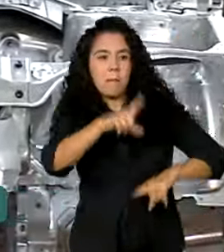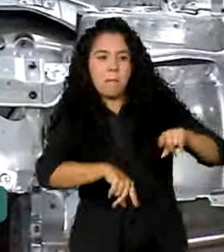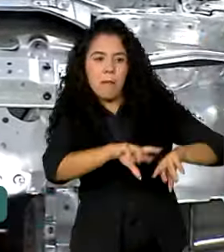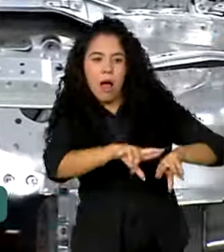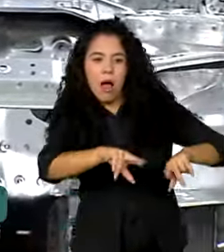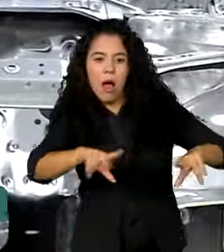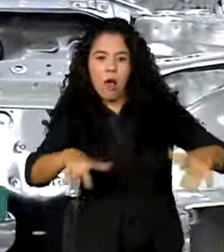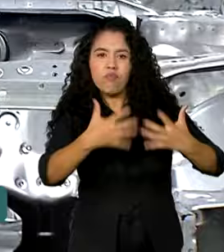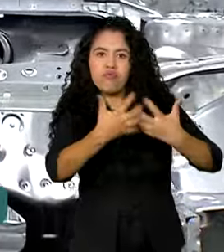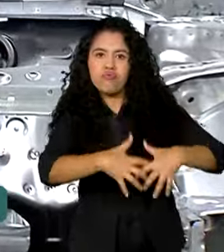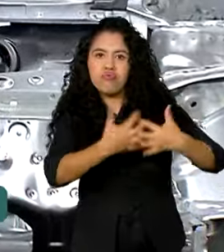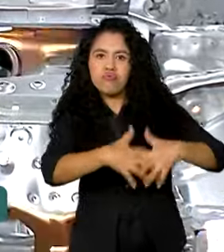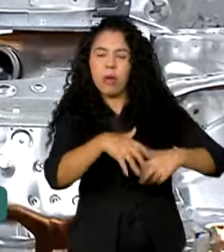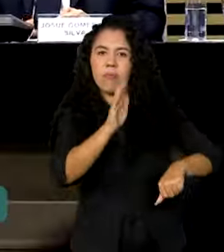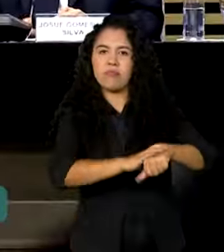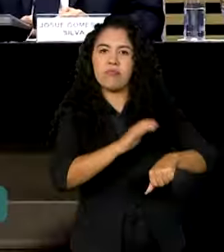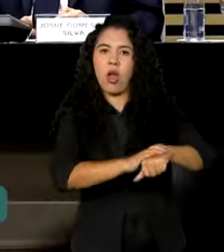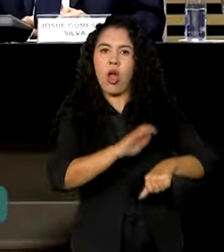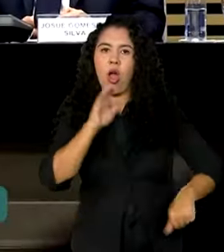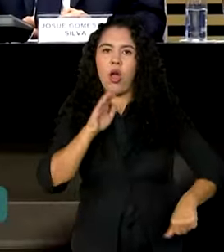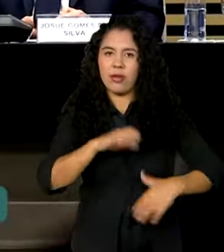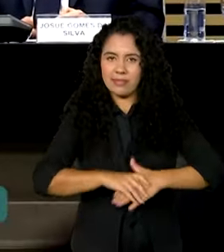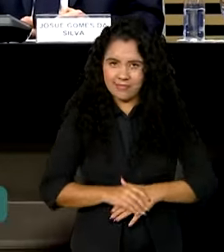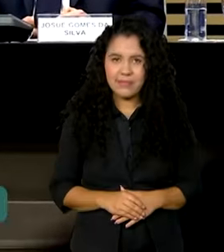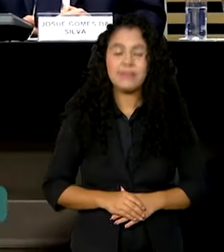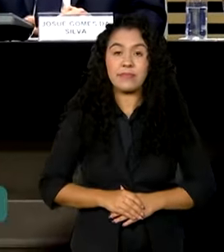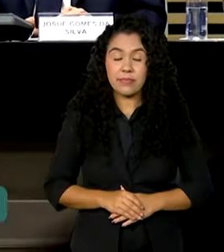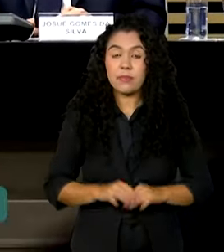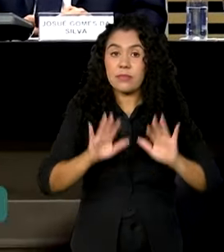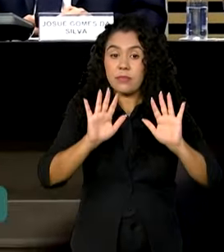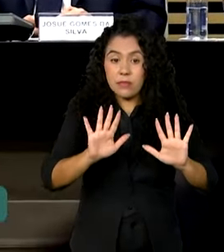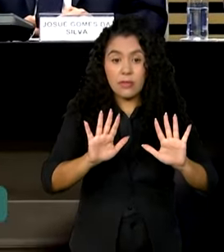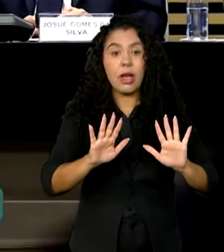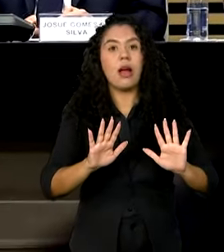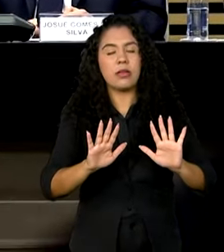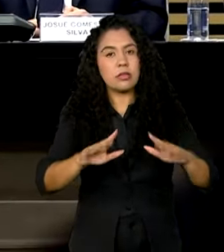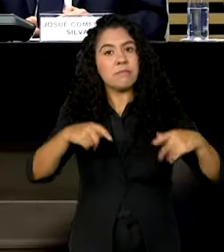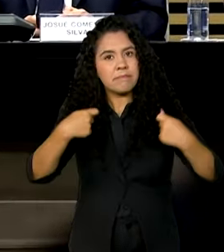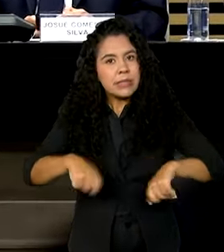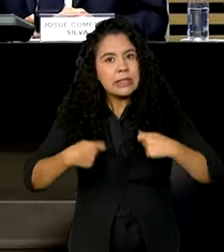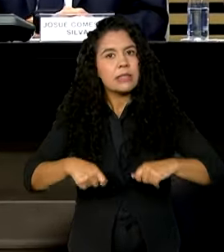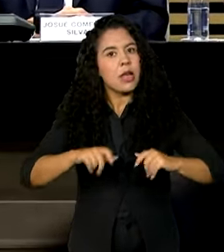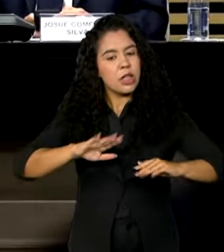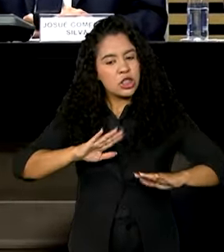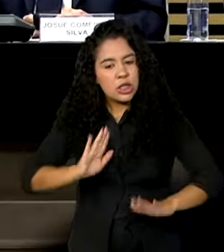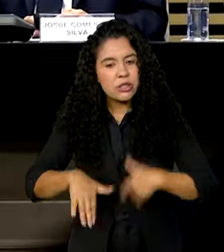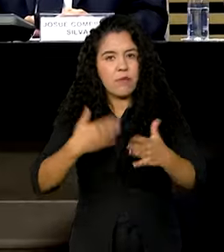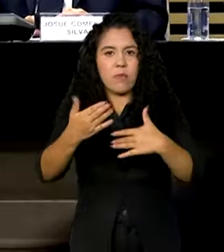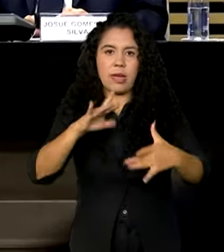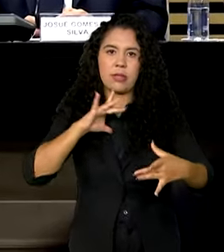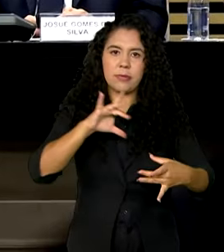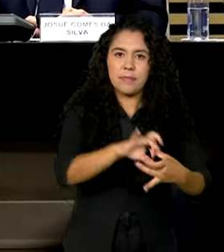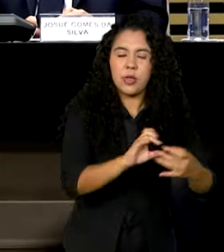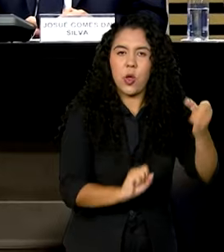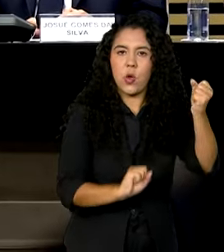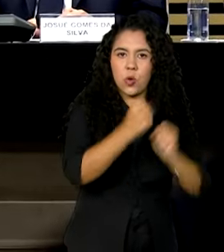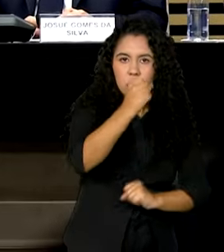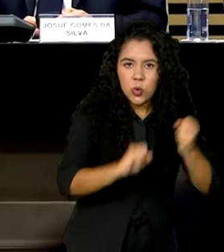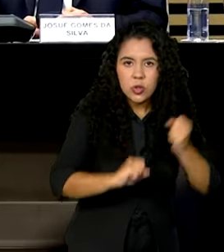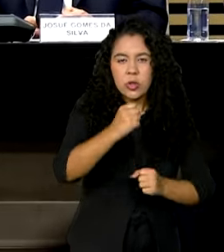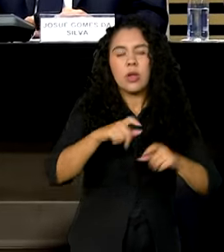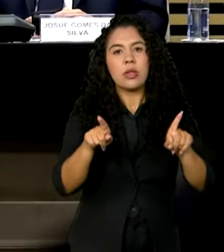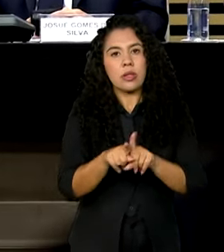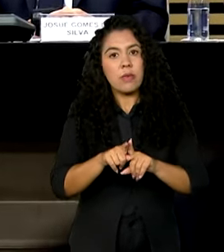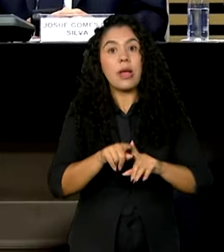até de forma autônoma. Não existe desenvolvimento econômico sem indústria. Não existe inclusão social sem